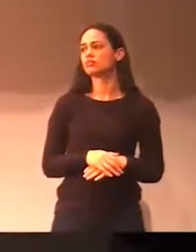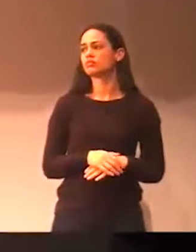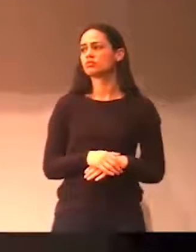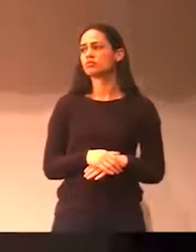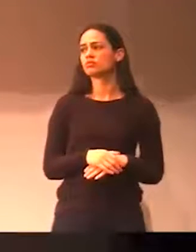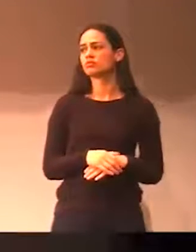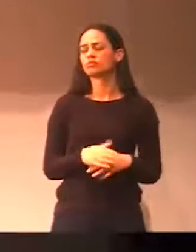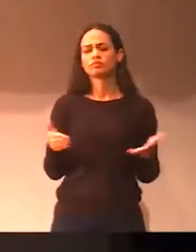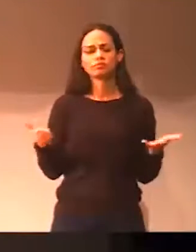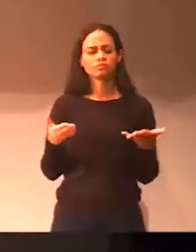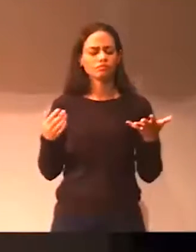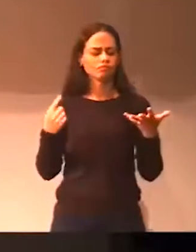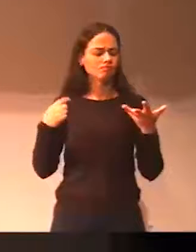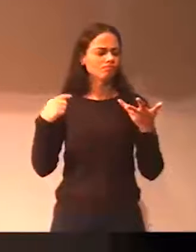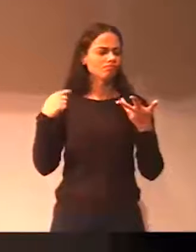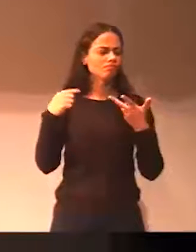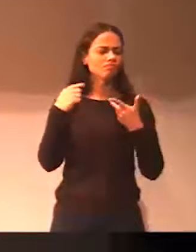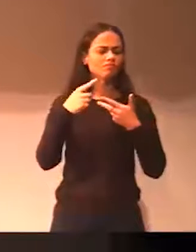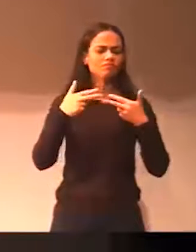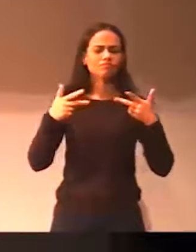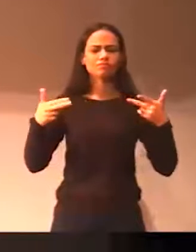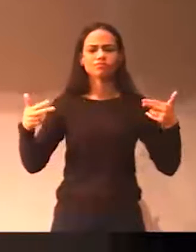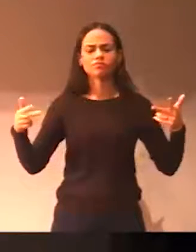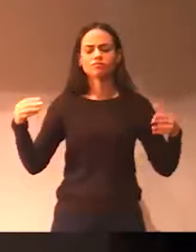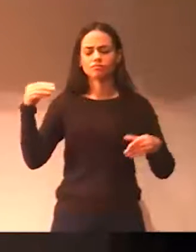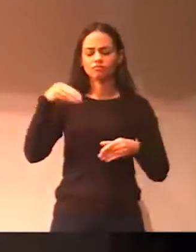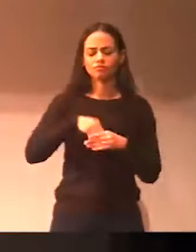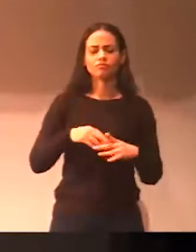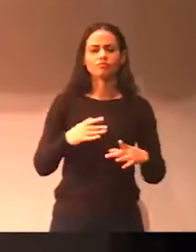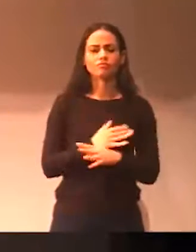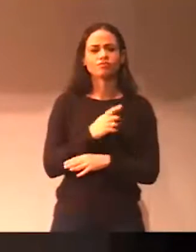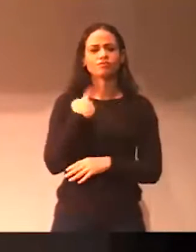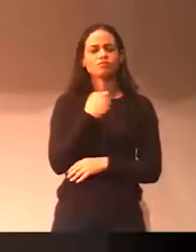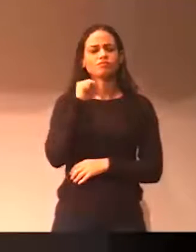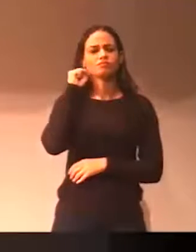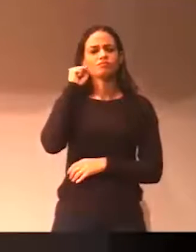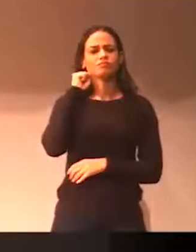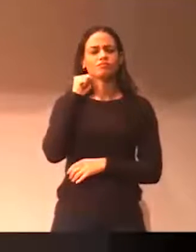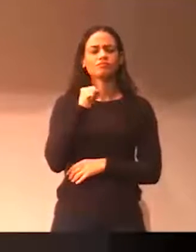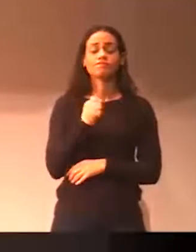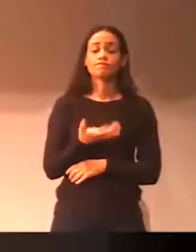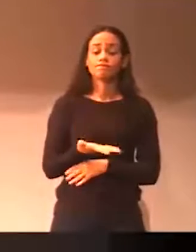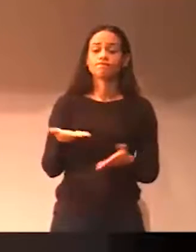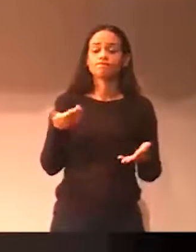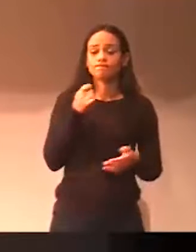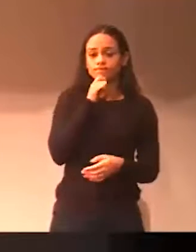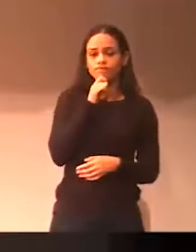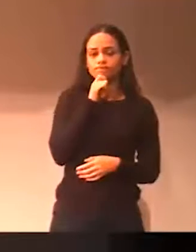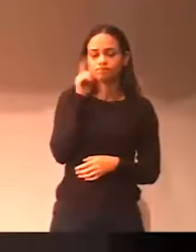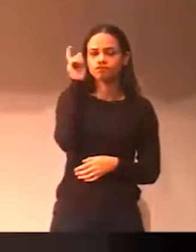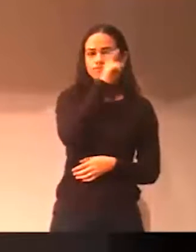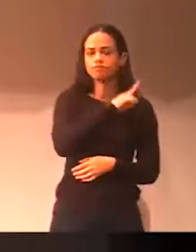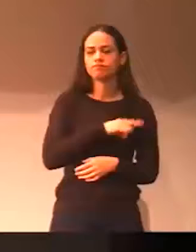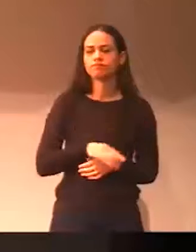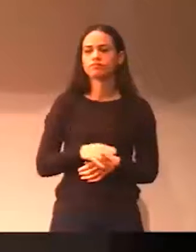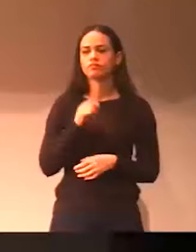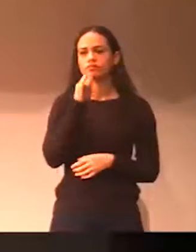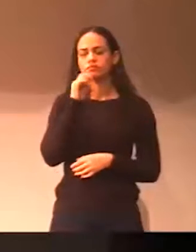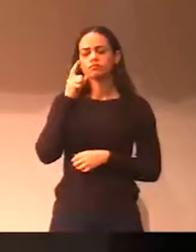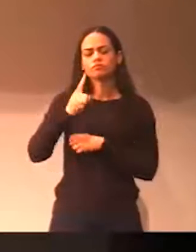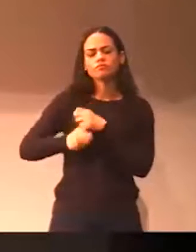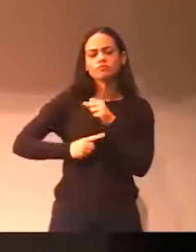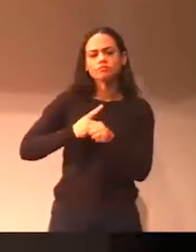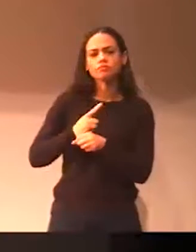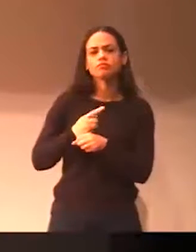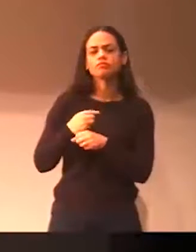comemorar, não é possível achar que é vitória de alguém, quando depois de um ano, ou quase um